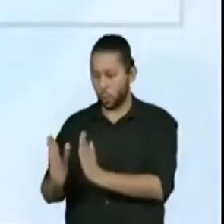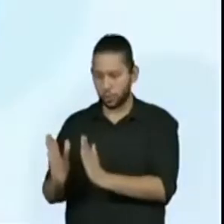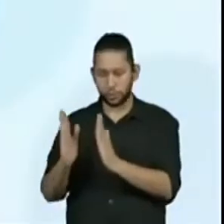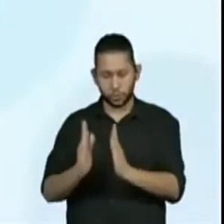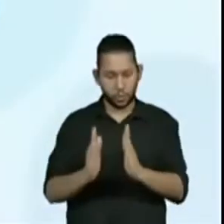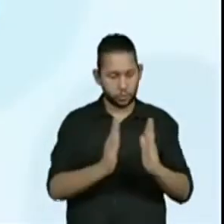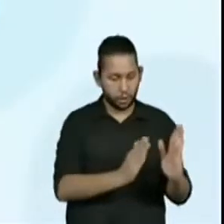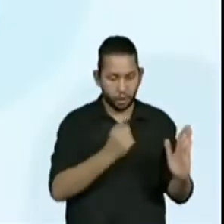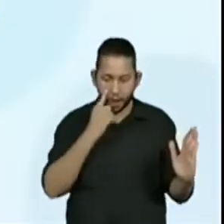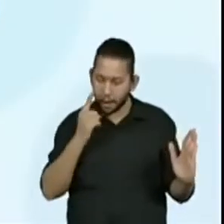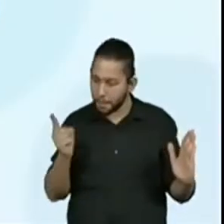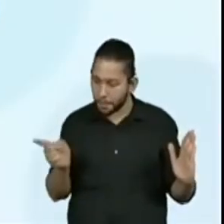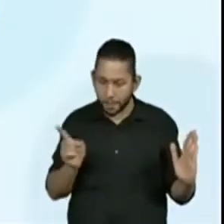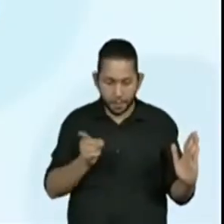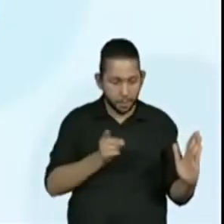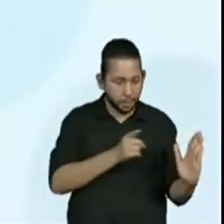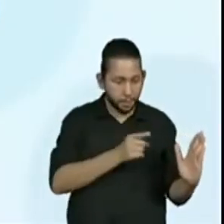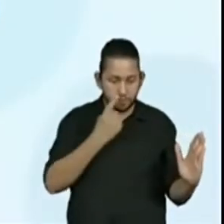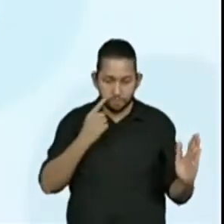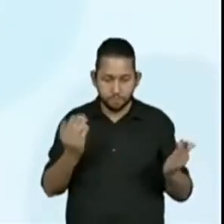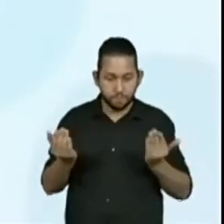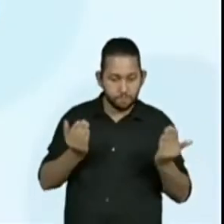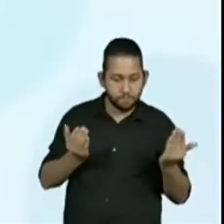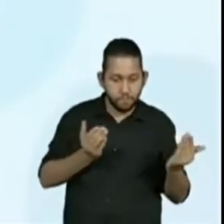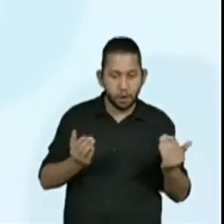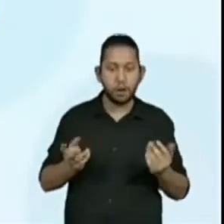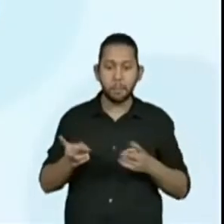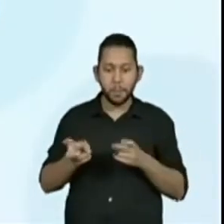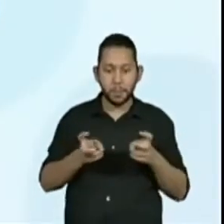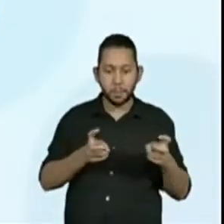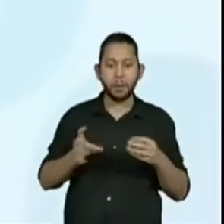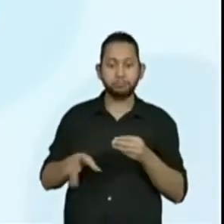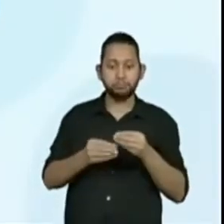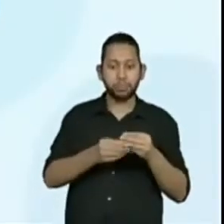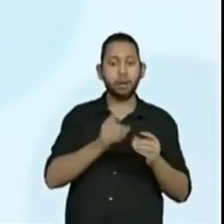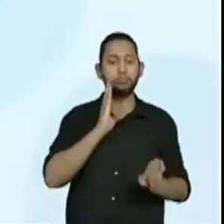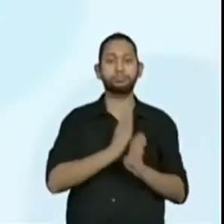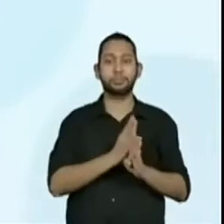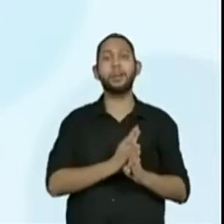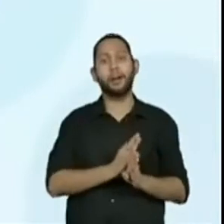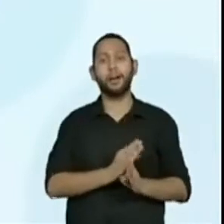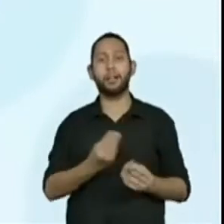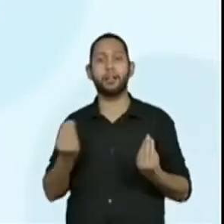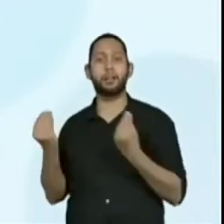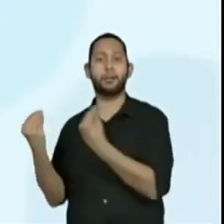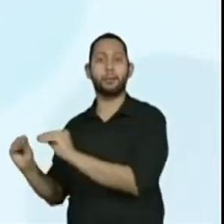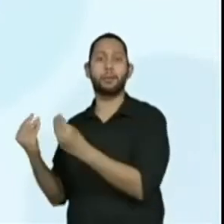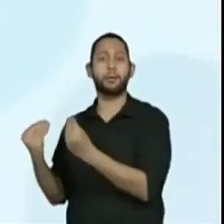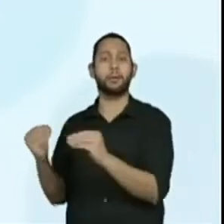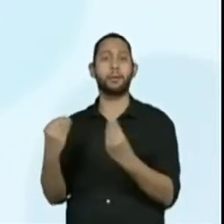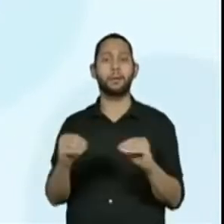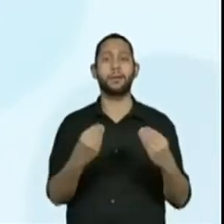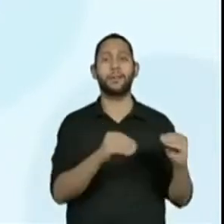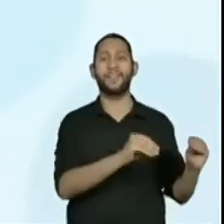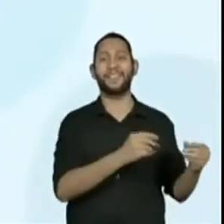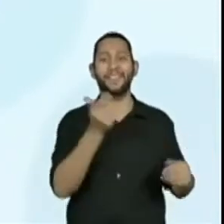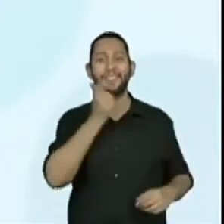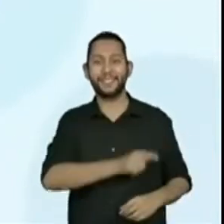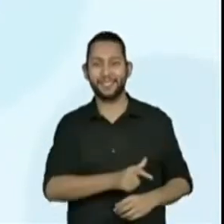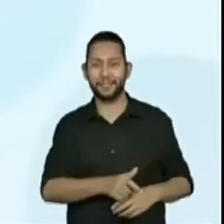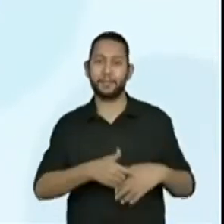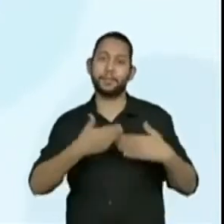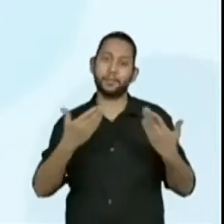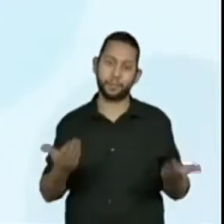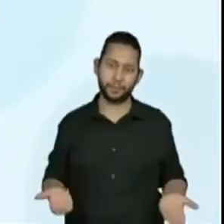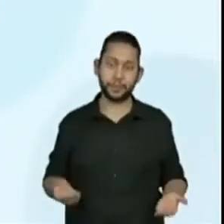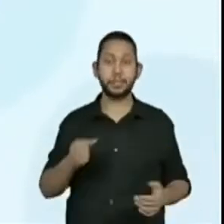volto na casinha vazia e completo ela. Certo? Então, sempre que aparecer um exercício, assim, de sequências numéricas,